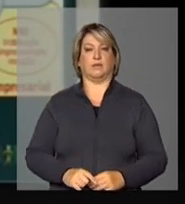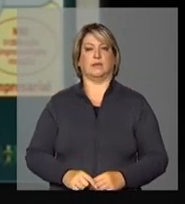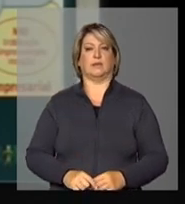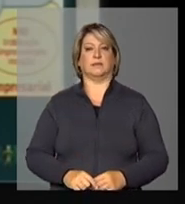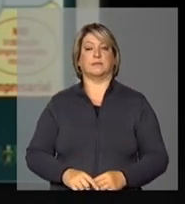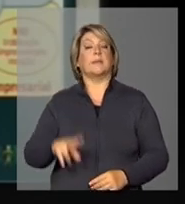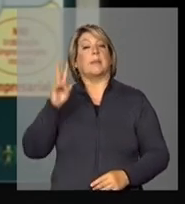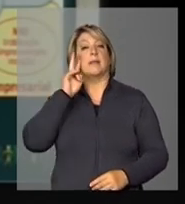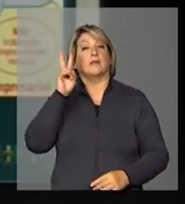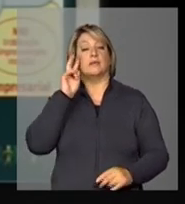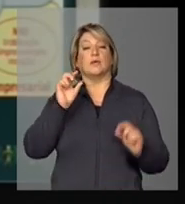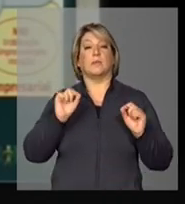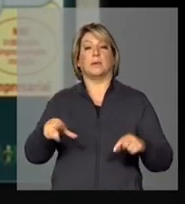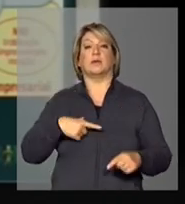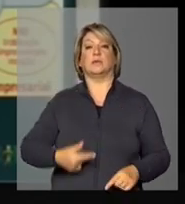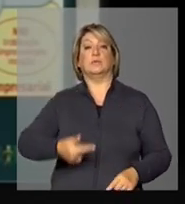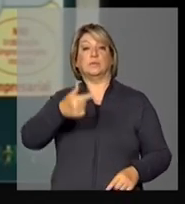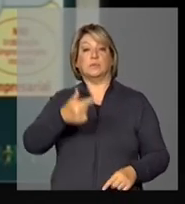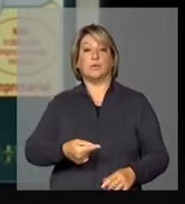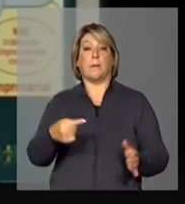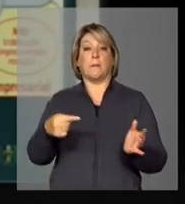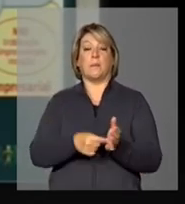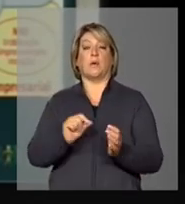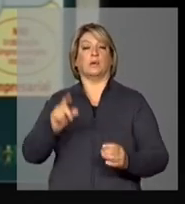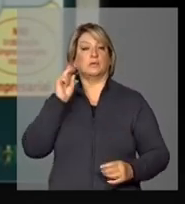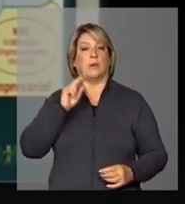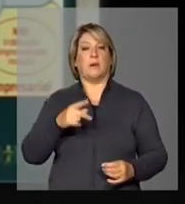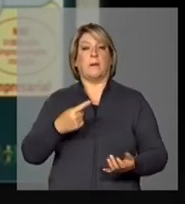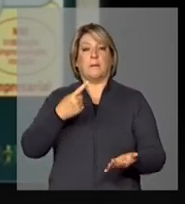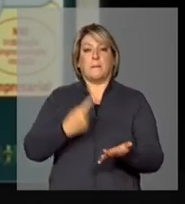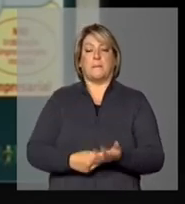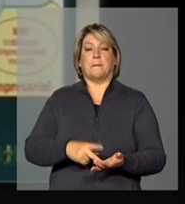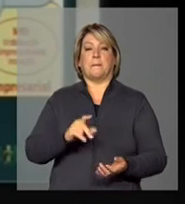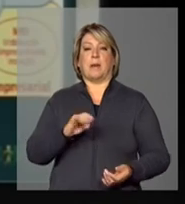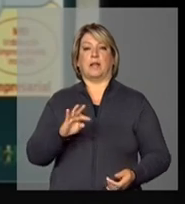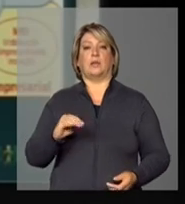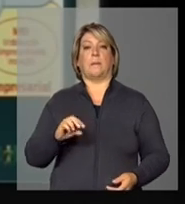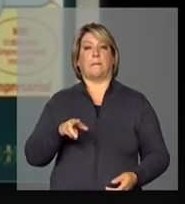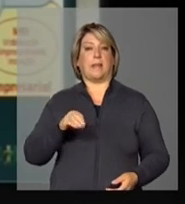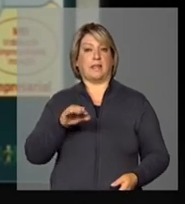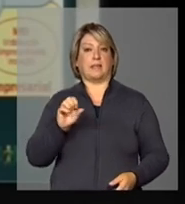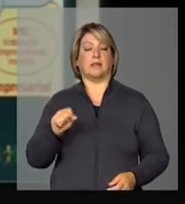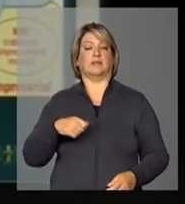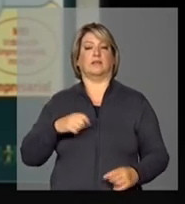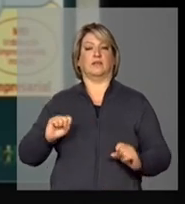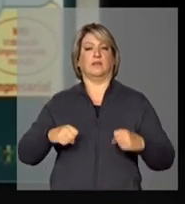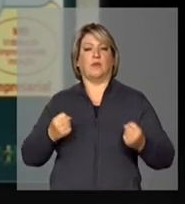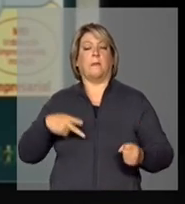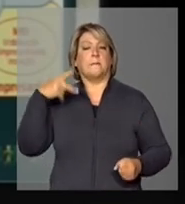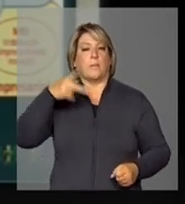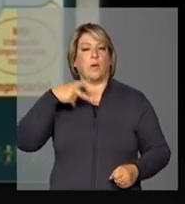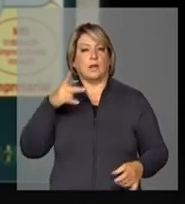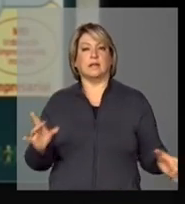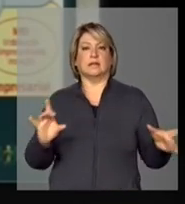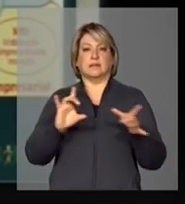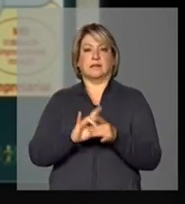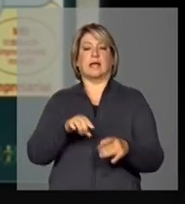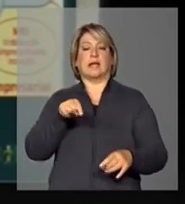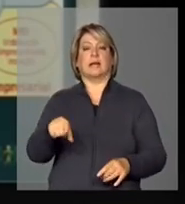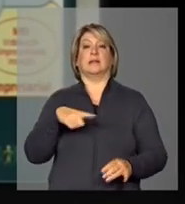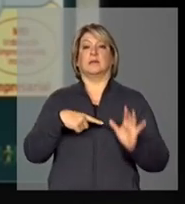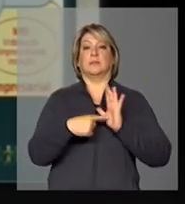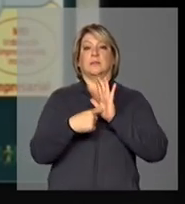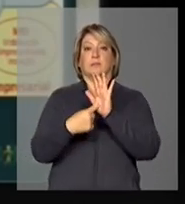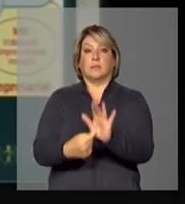Com relação ao segundo ponto, a questão do pacto de metas, ao esforço de uma política integrada, ela se manifesta e vai